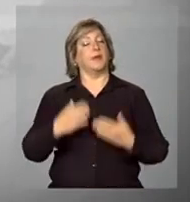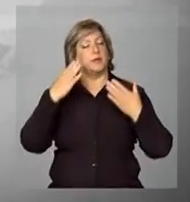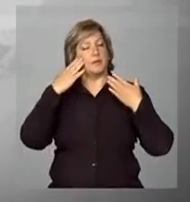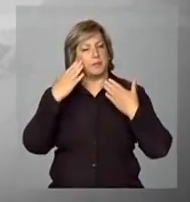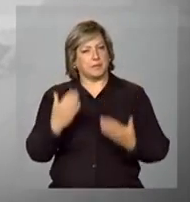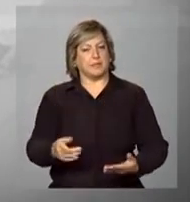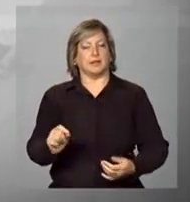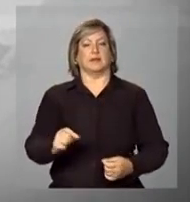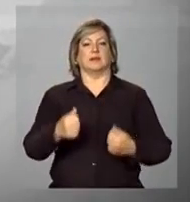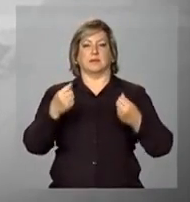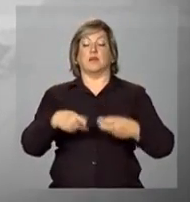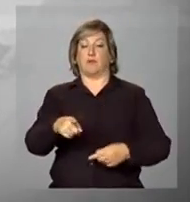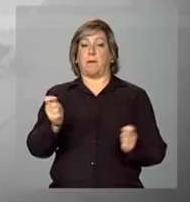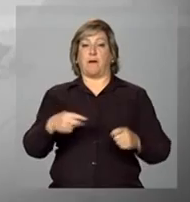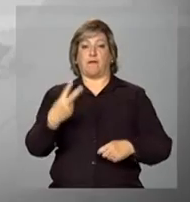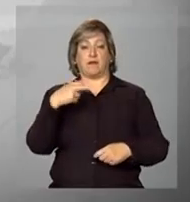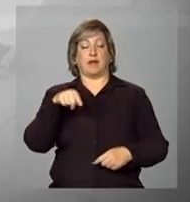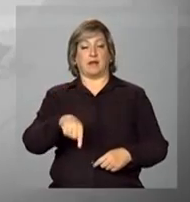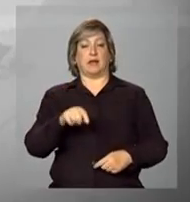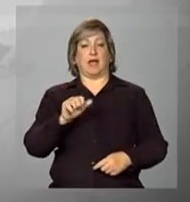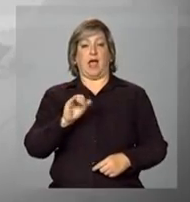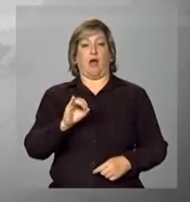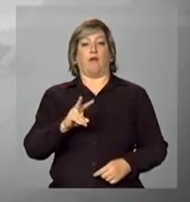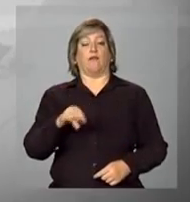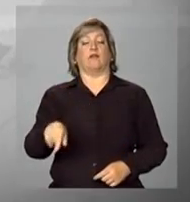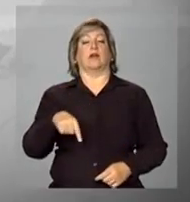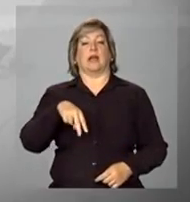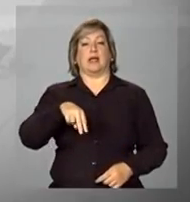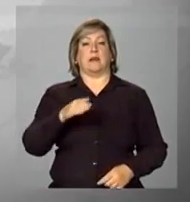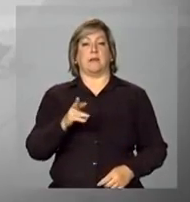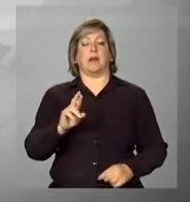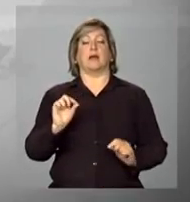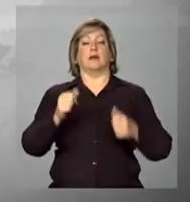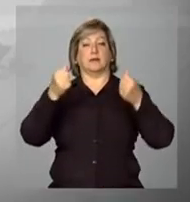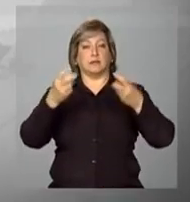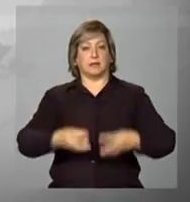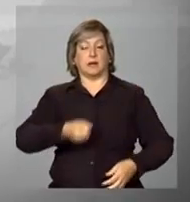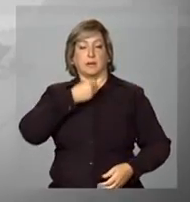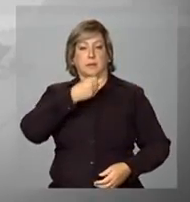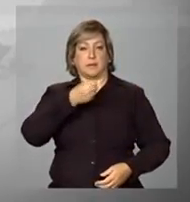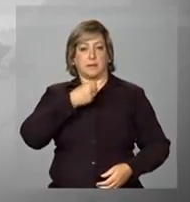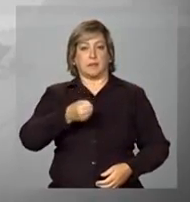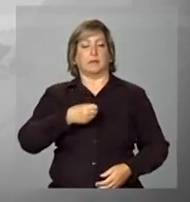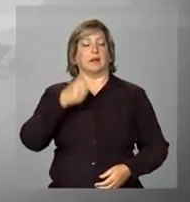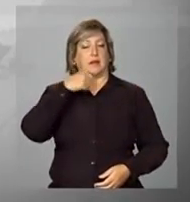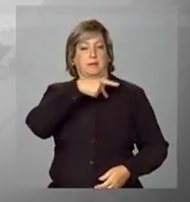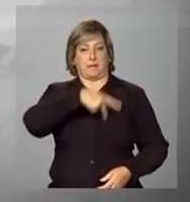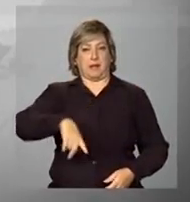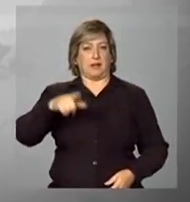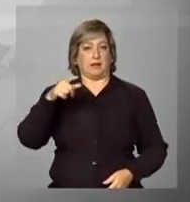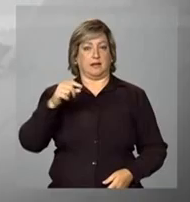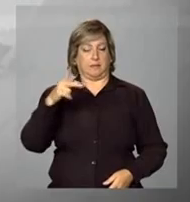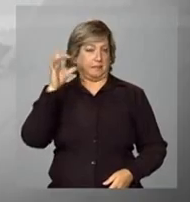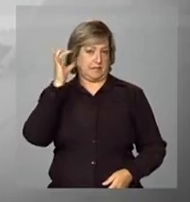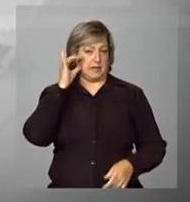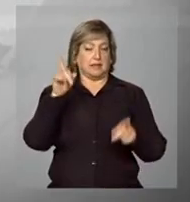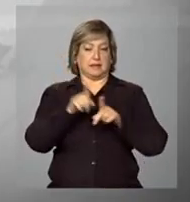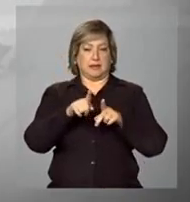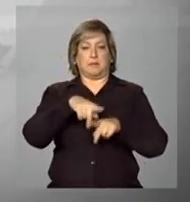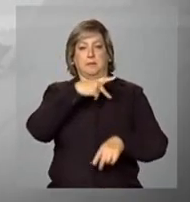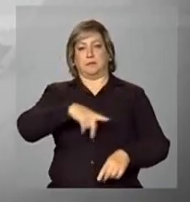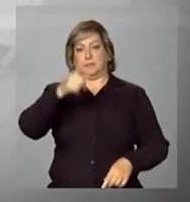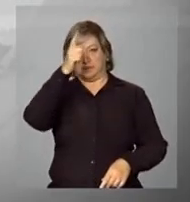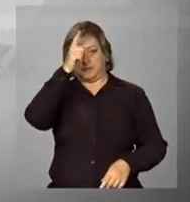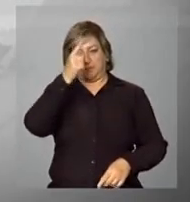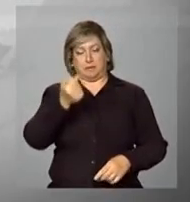Obrigada, Leonardo. E você pode acompanhar ao vivo aqui pela NBR a declaração à imprensa da presidenta Dilma Rousseff e do presidente